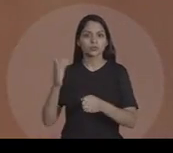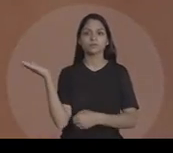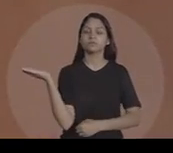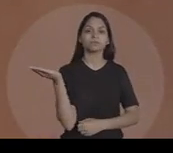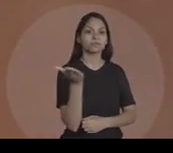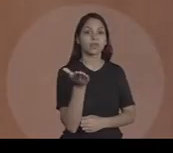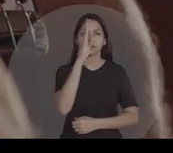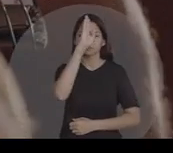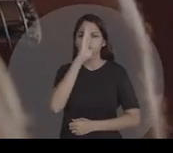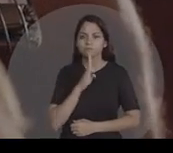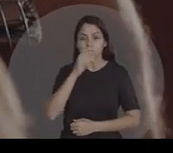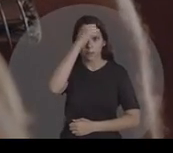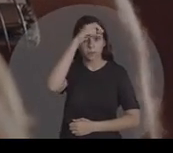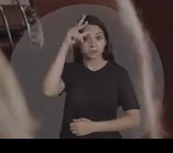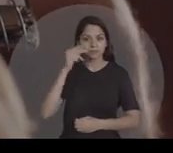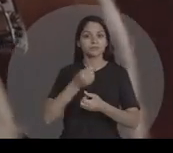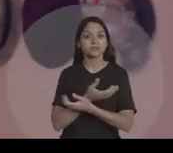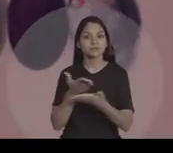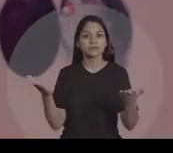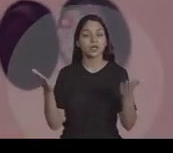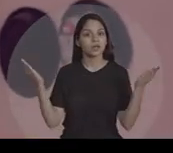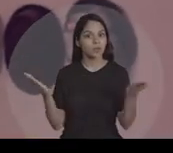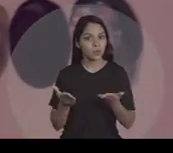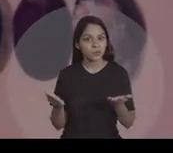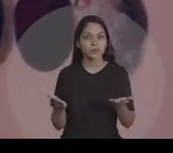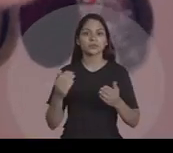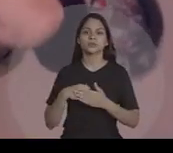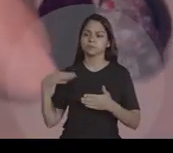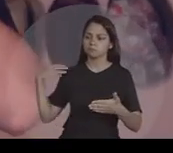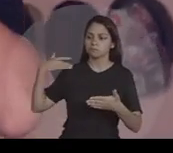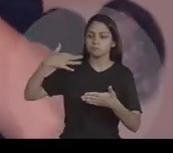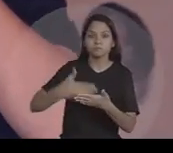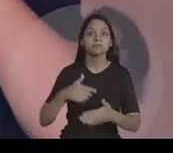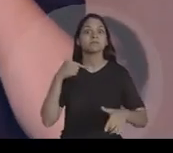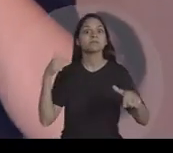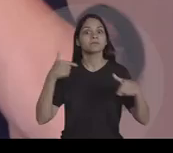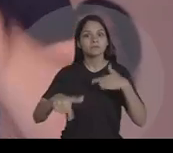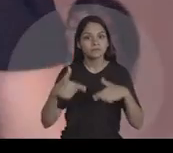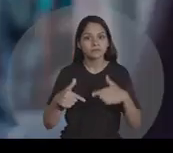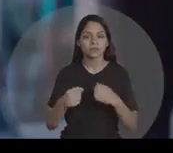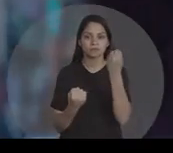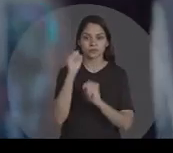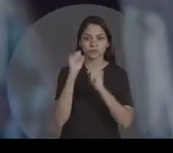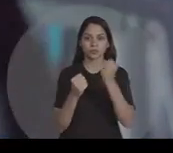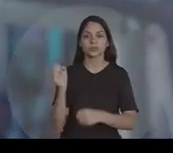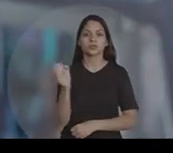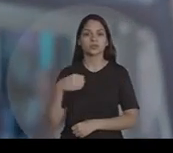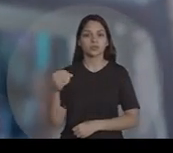Que estava sendo oferecido pela prefeitura E hoje em dia até estou trabalhando na